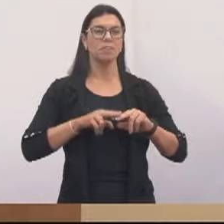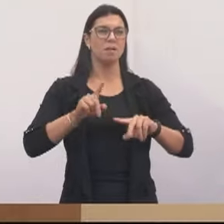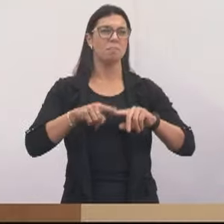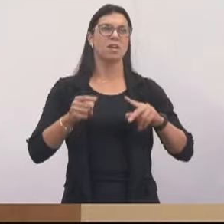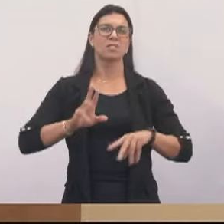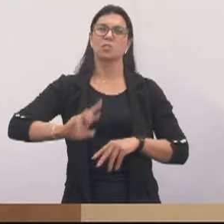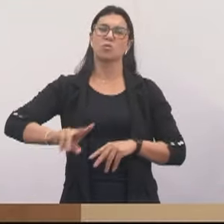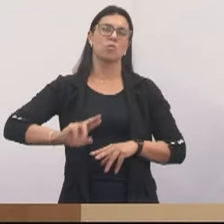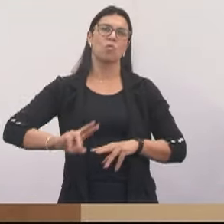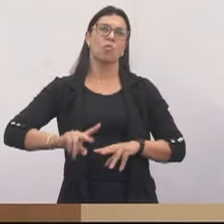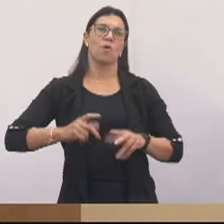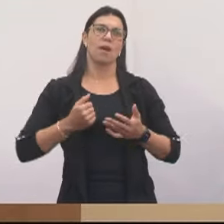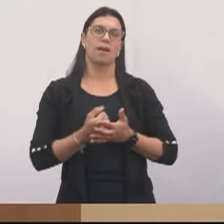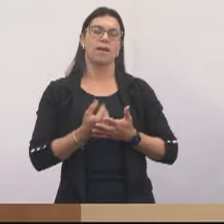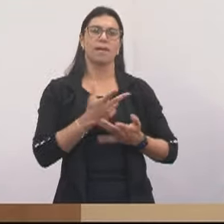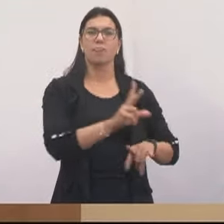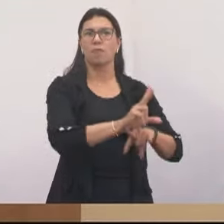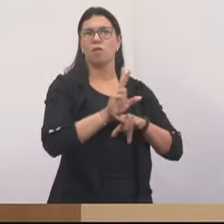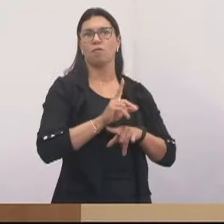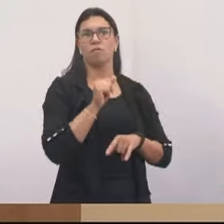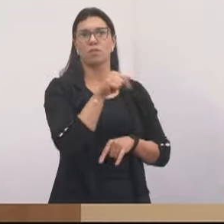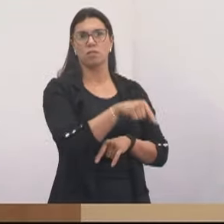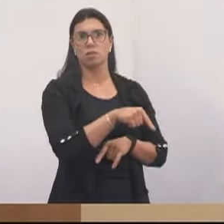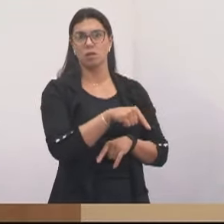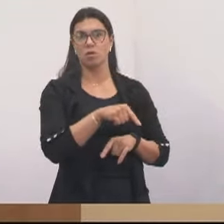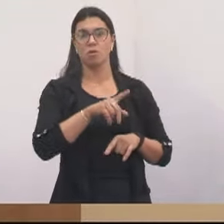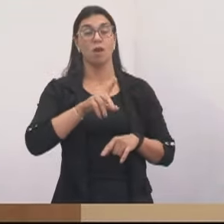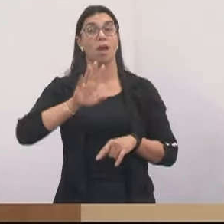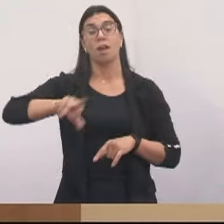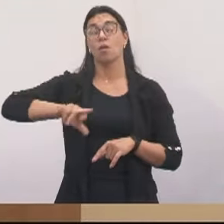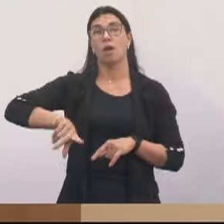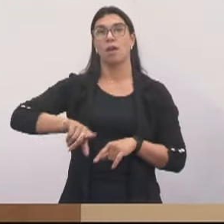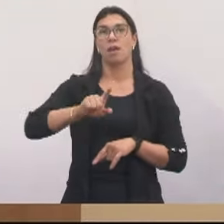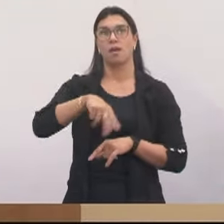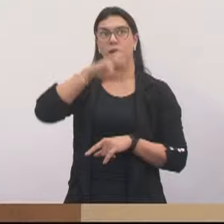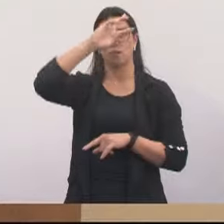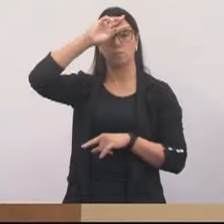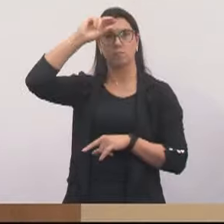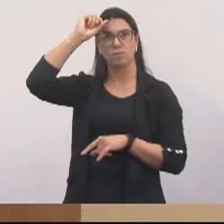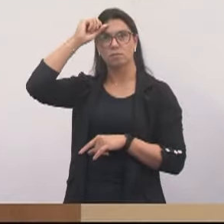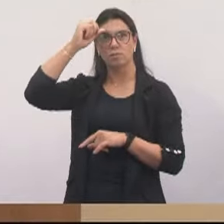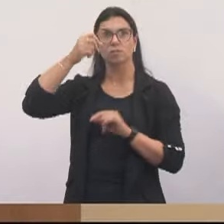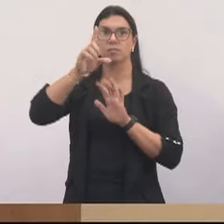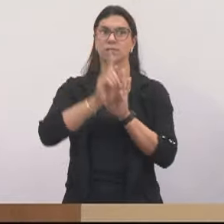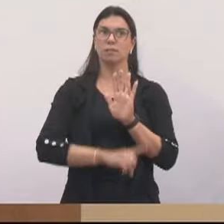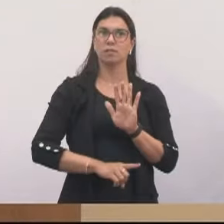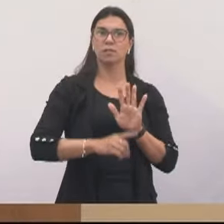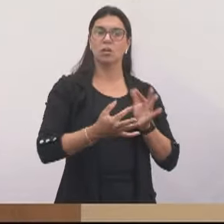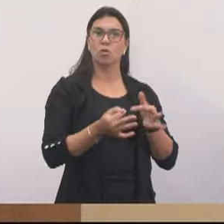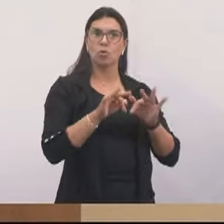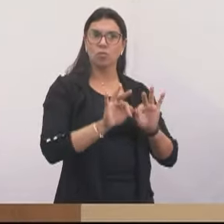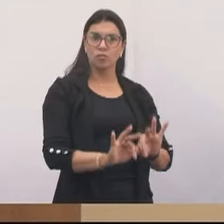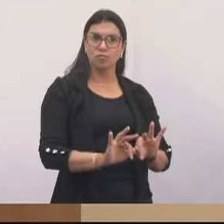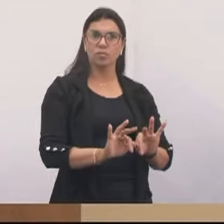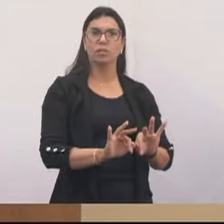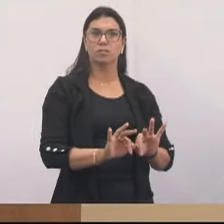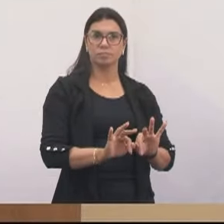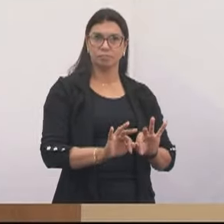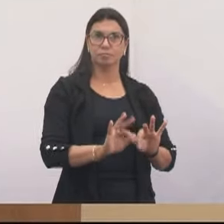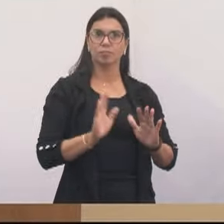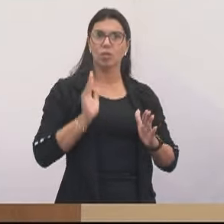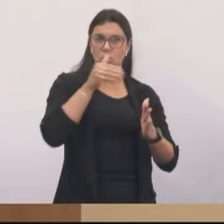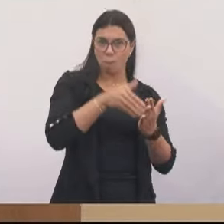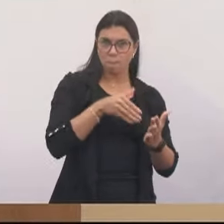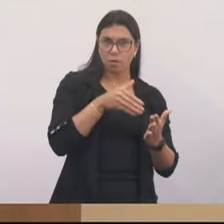devolução. Quem tem que devolver isso é o prefeito. E ele está fazendo isso, decretando o fim da intervenção da Santa